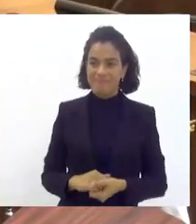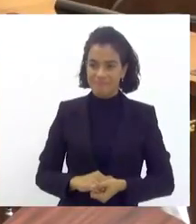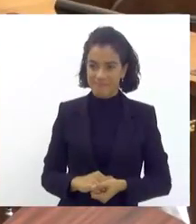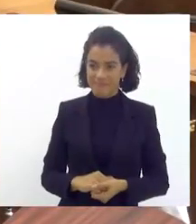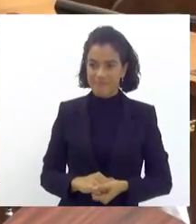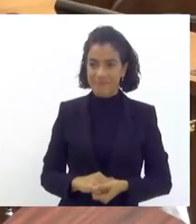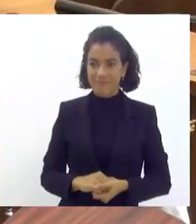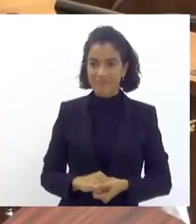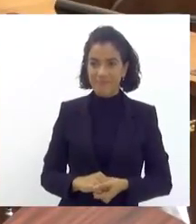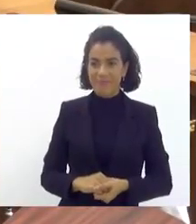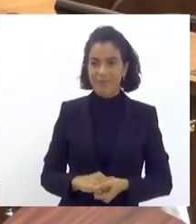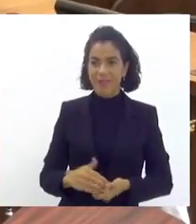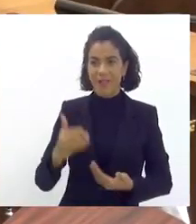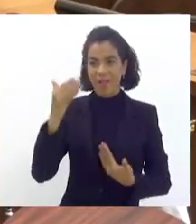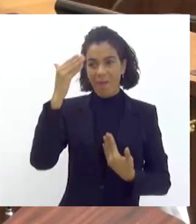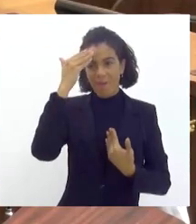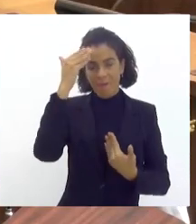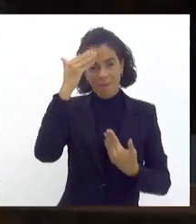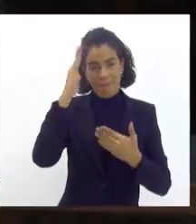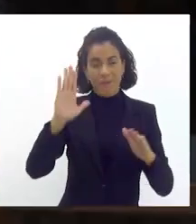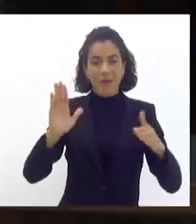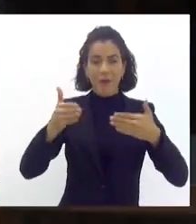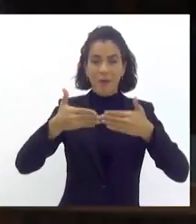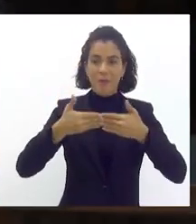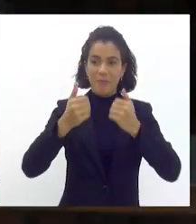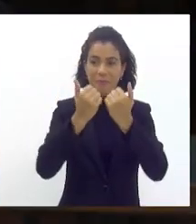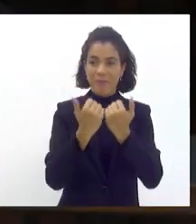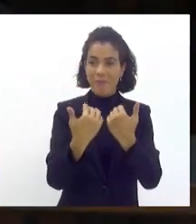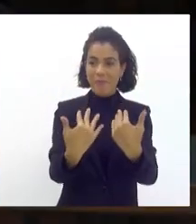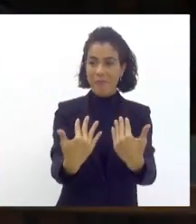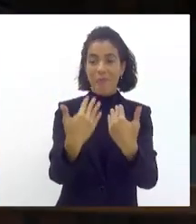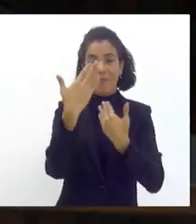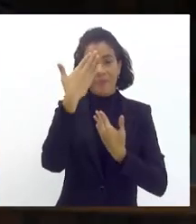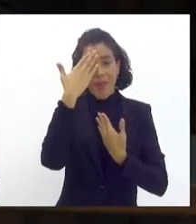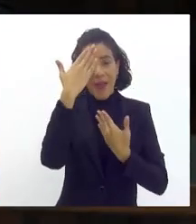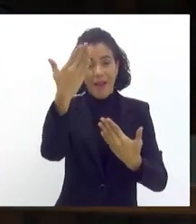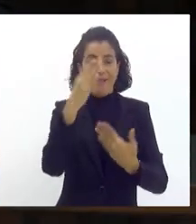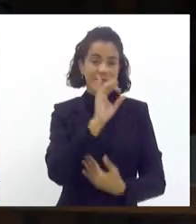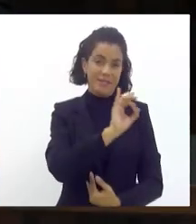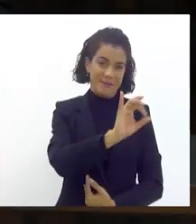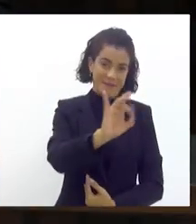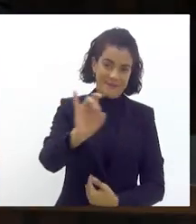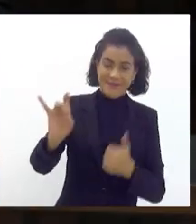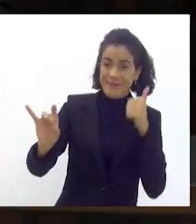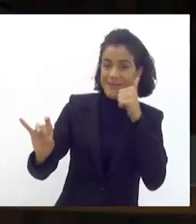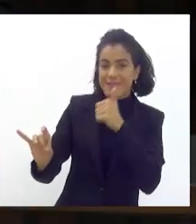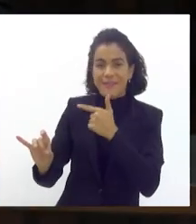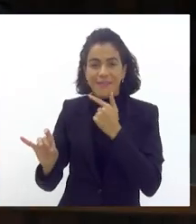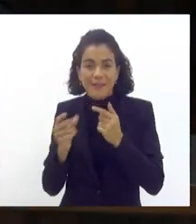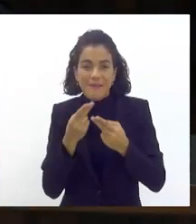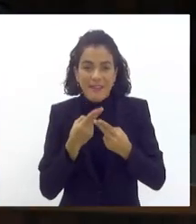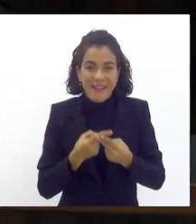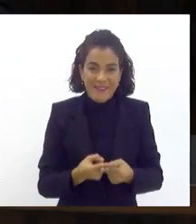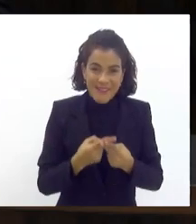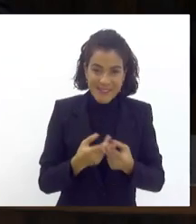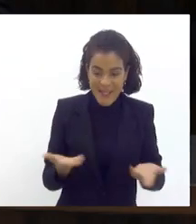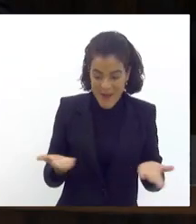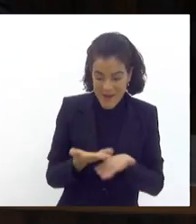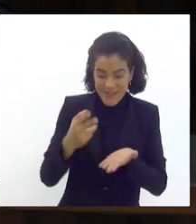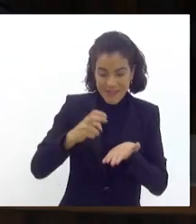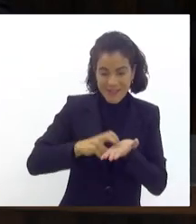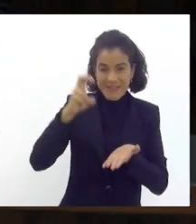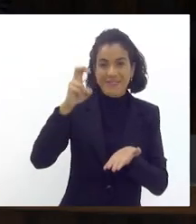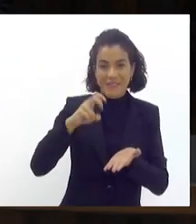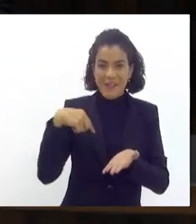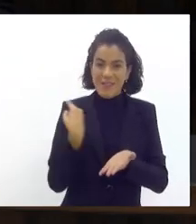Obrigado, querido Tião, e fazendo aqui o encerramento dessa audiência pública, quero agradecer a cada um e a cada uma pela paciência nessa manhã de hoje,